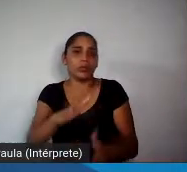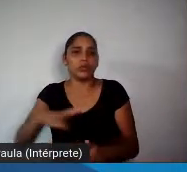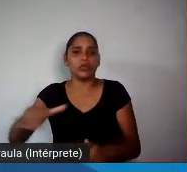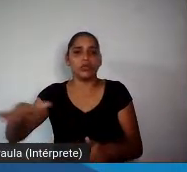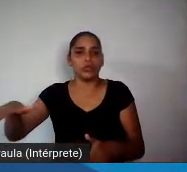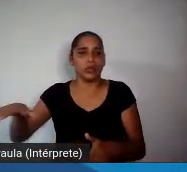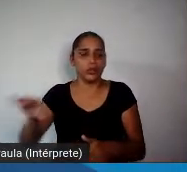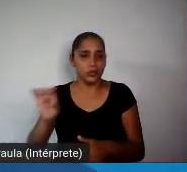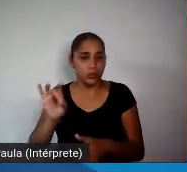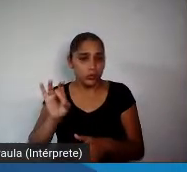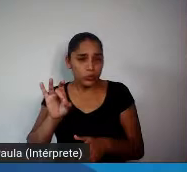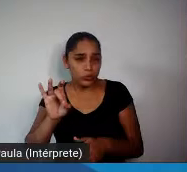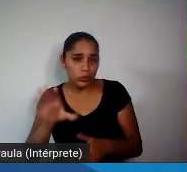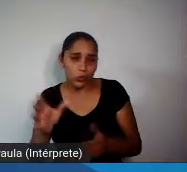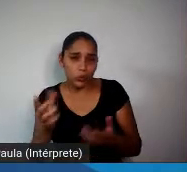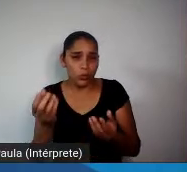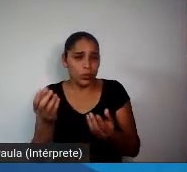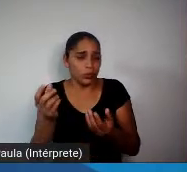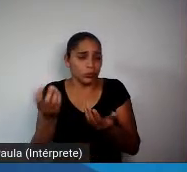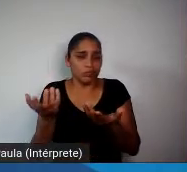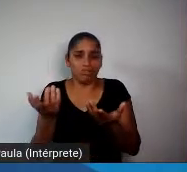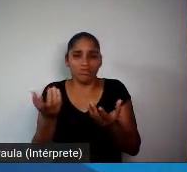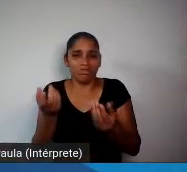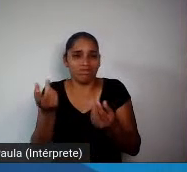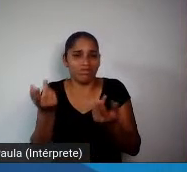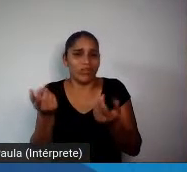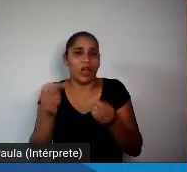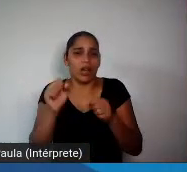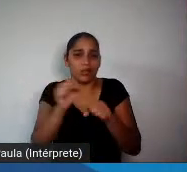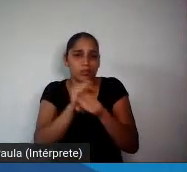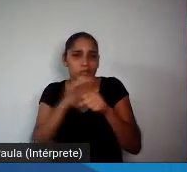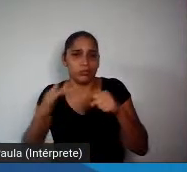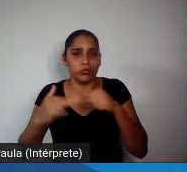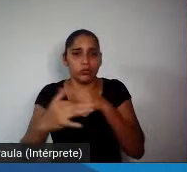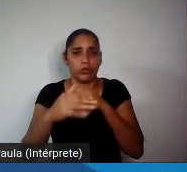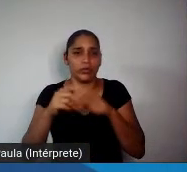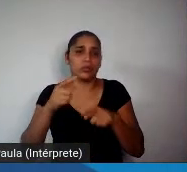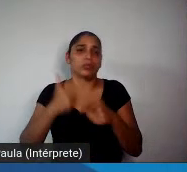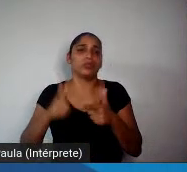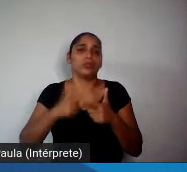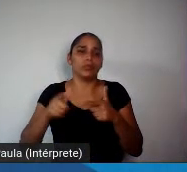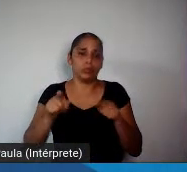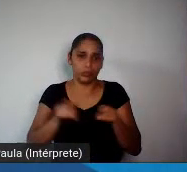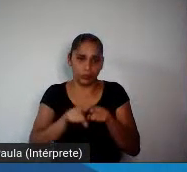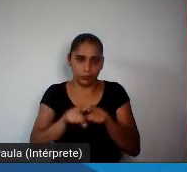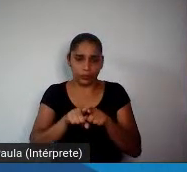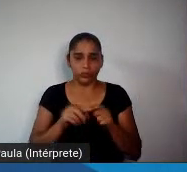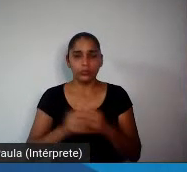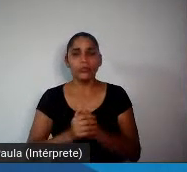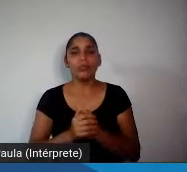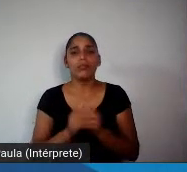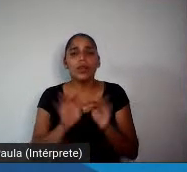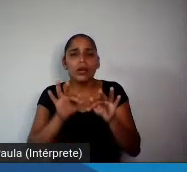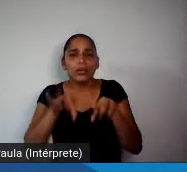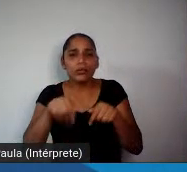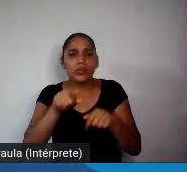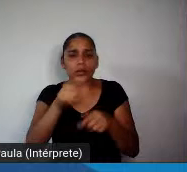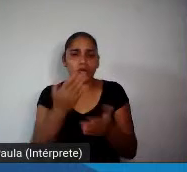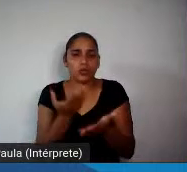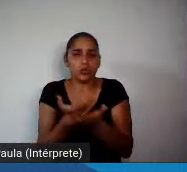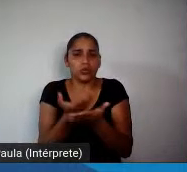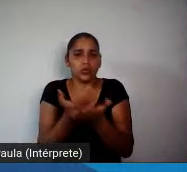uma vítima da COVID. Para finalizar, a gente que estuda doenças infecciosas, eu sou